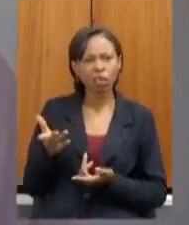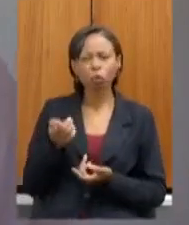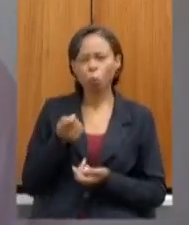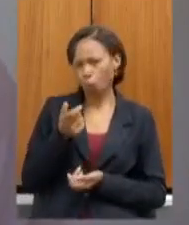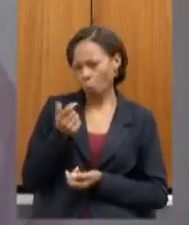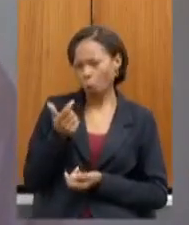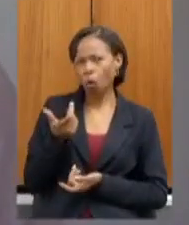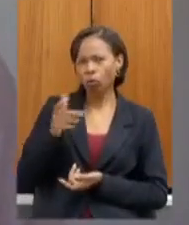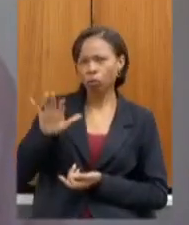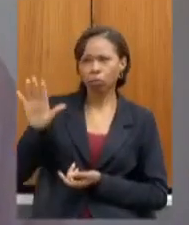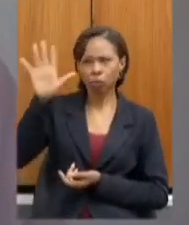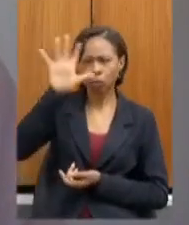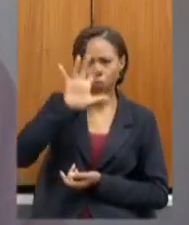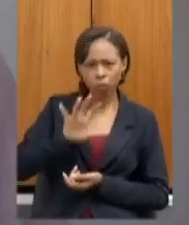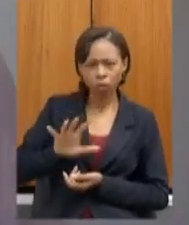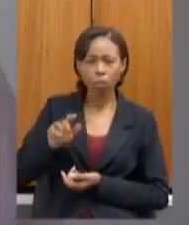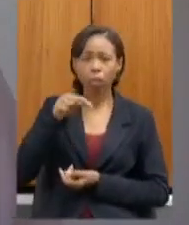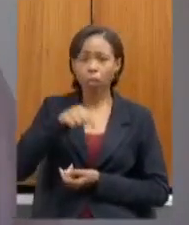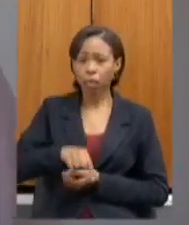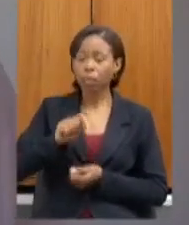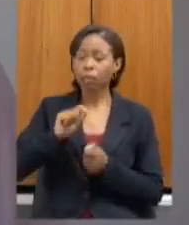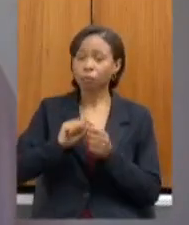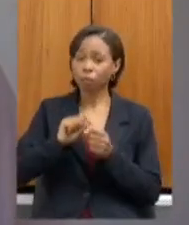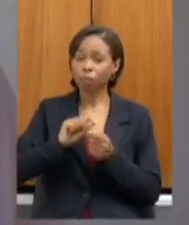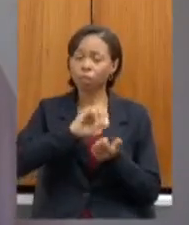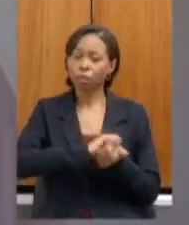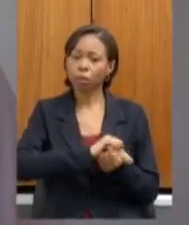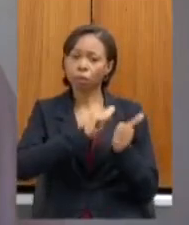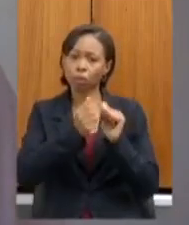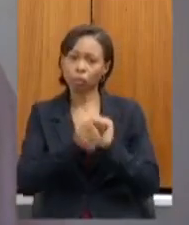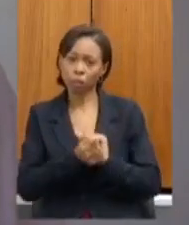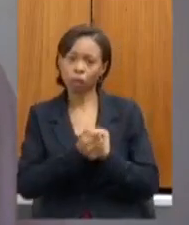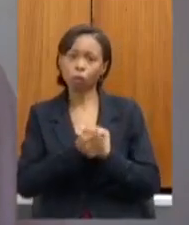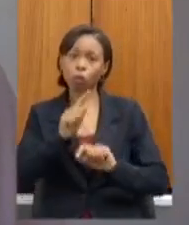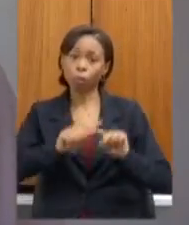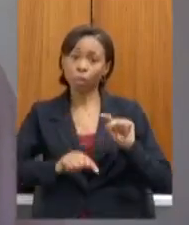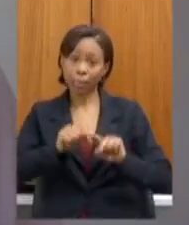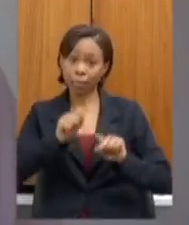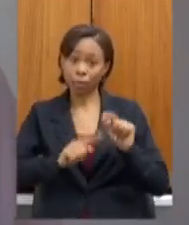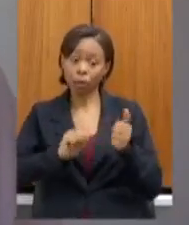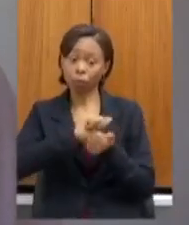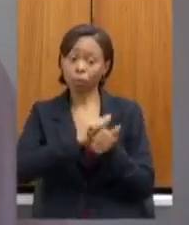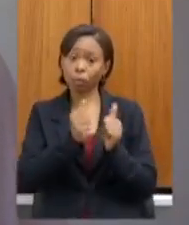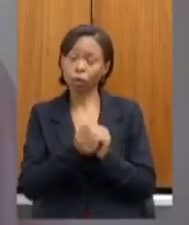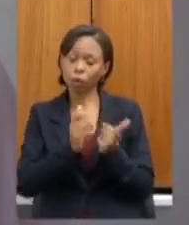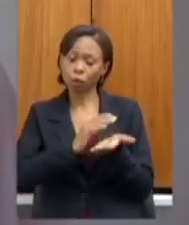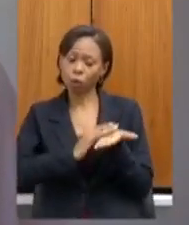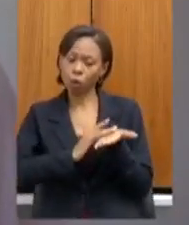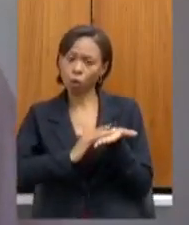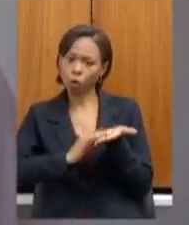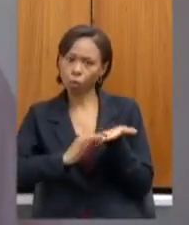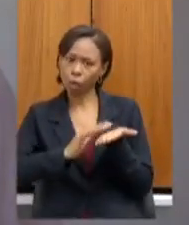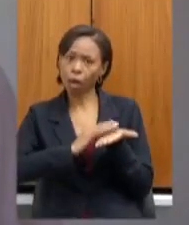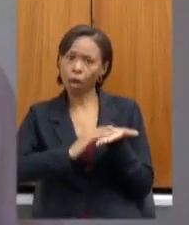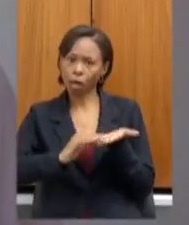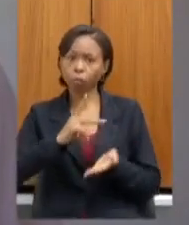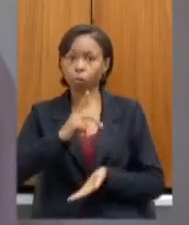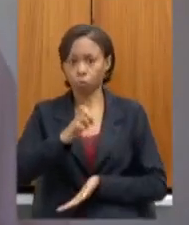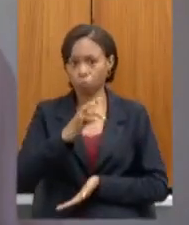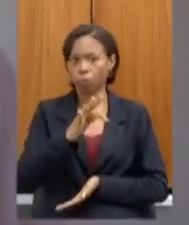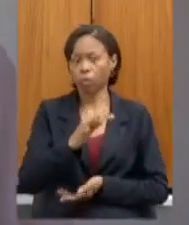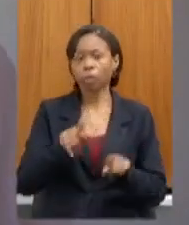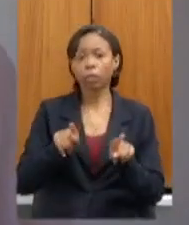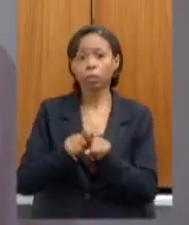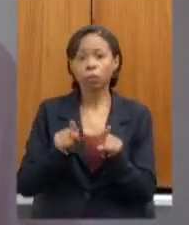vem fazendo adaptação para o braille do material do plano de estudo estruturado temos aí também todo o processo de